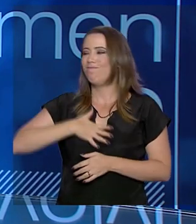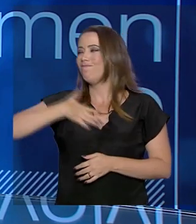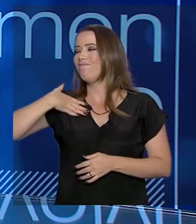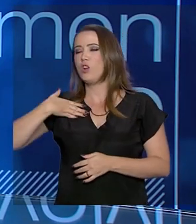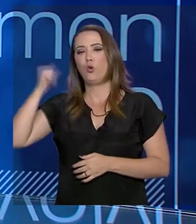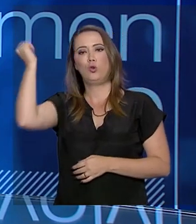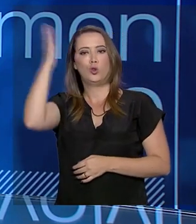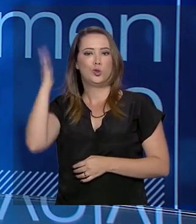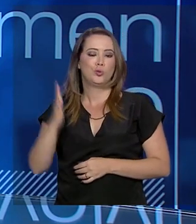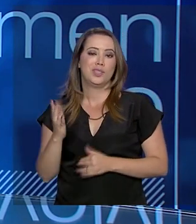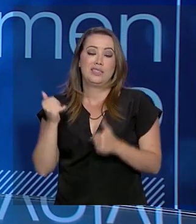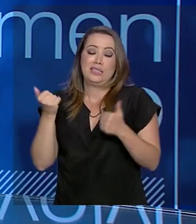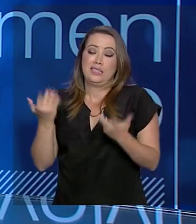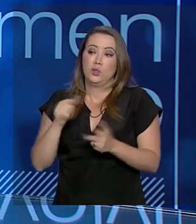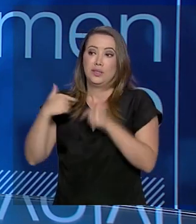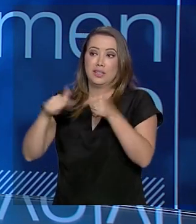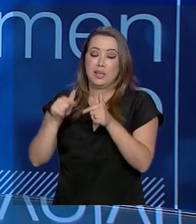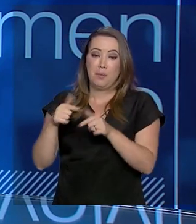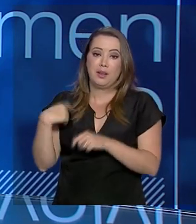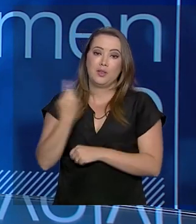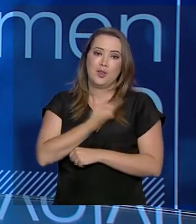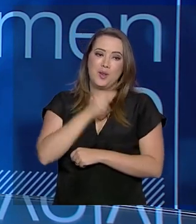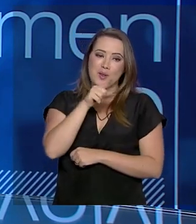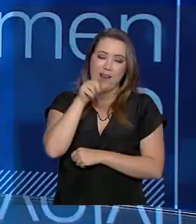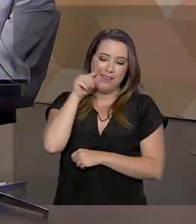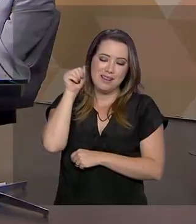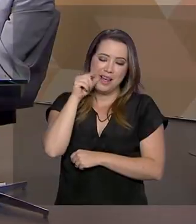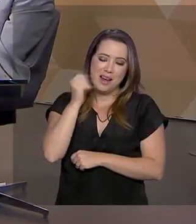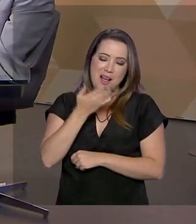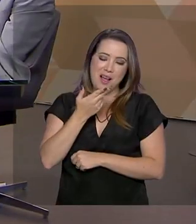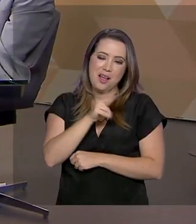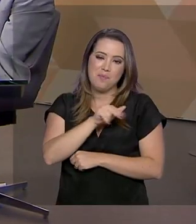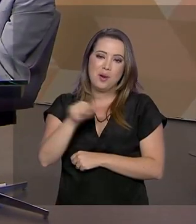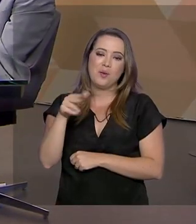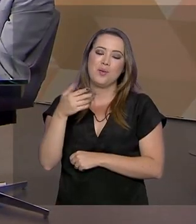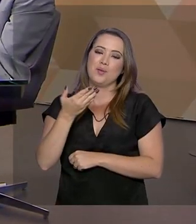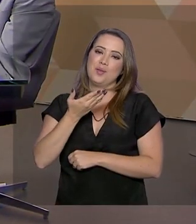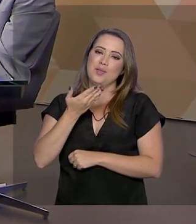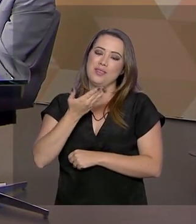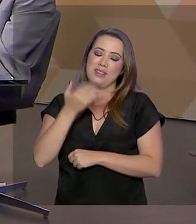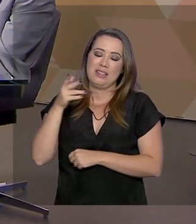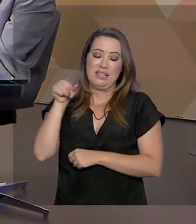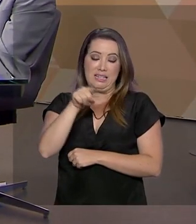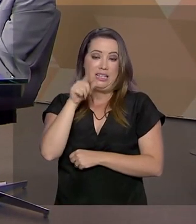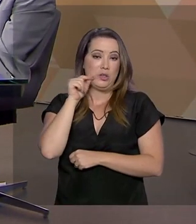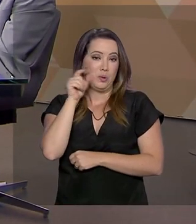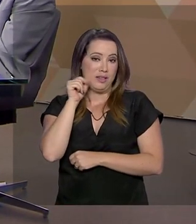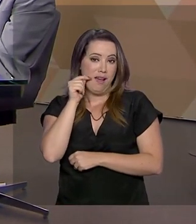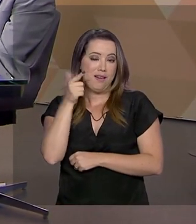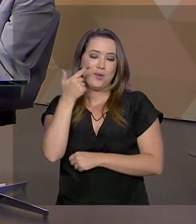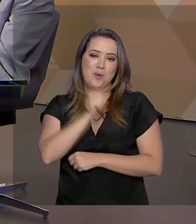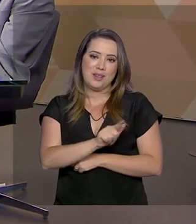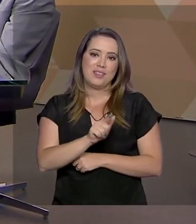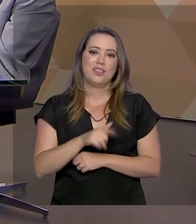nacional o trabalho lá que nossos irmãos cearenses fizeram. Agora, uma outra novidade recente foi a liberação de uma área que até então